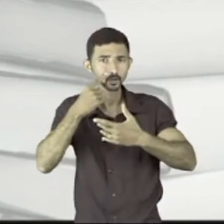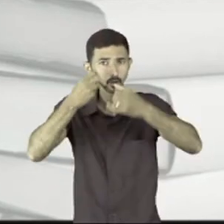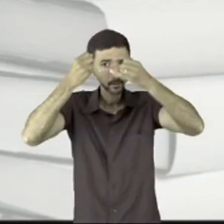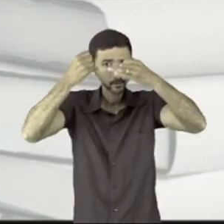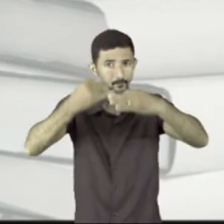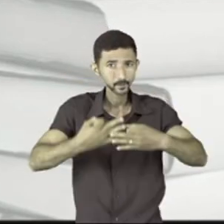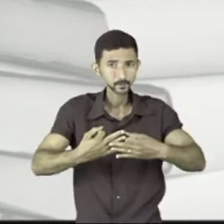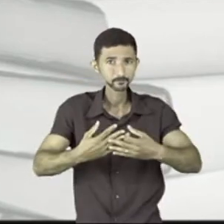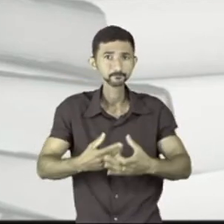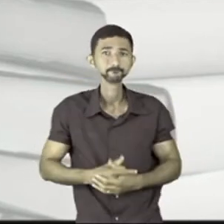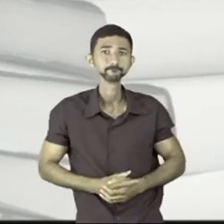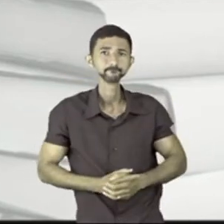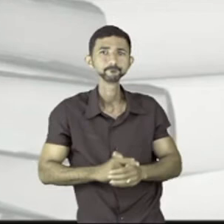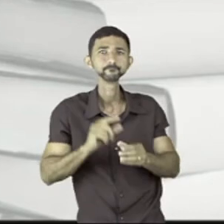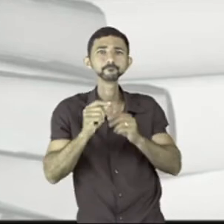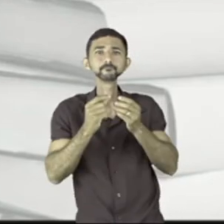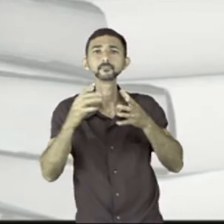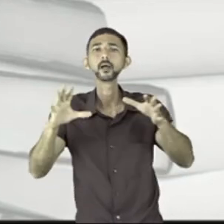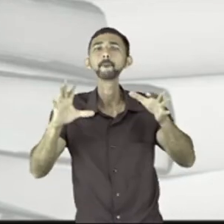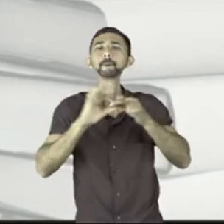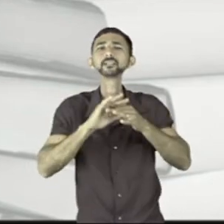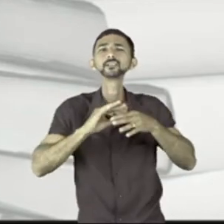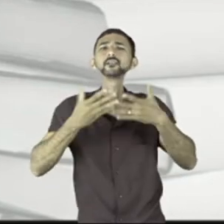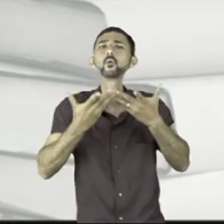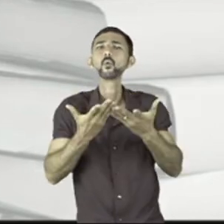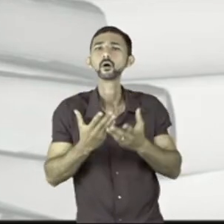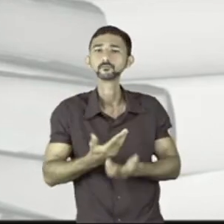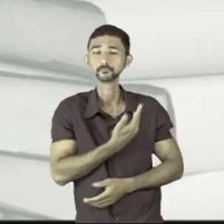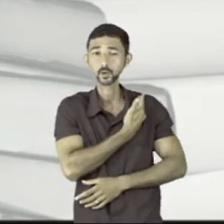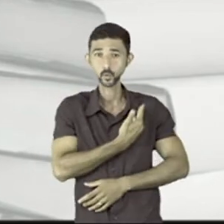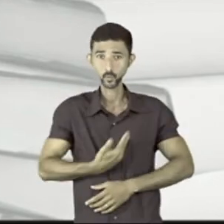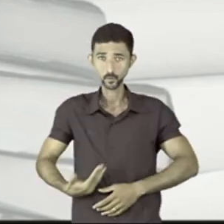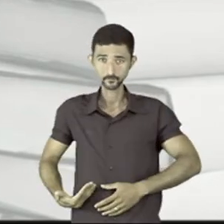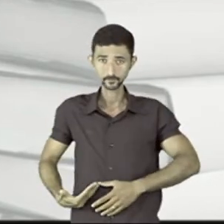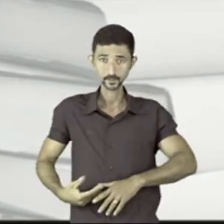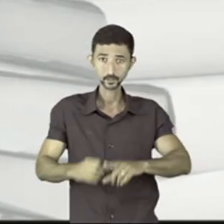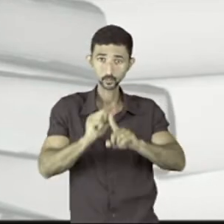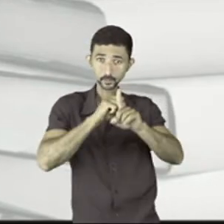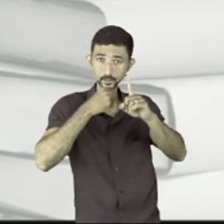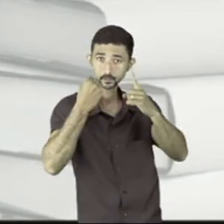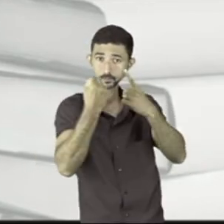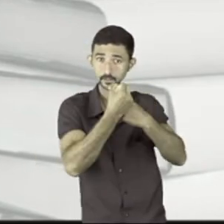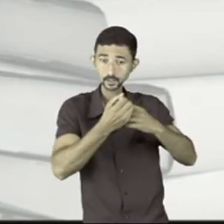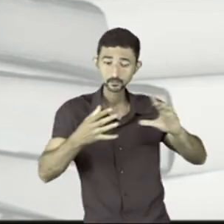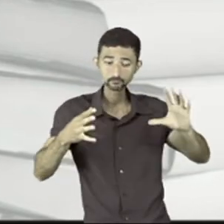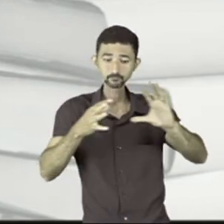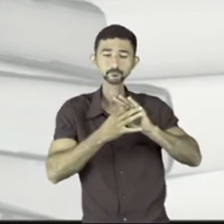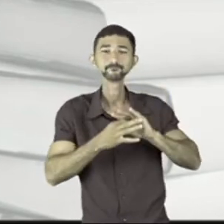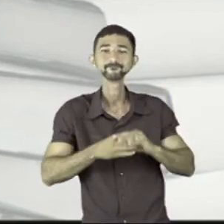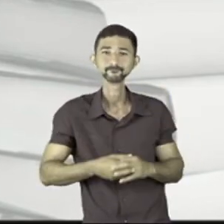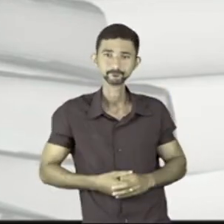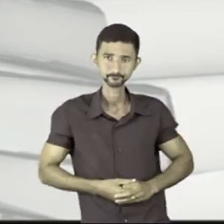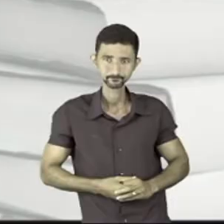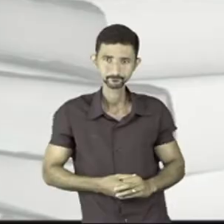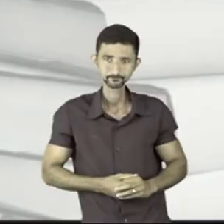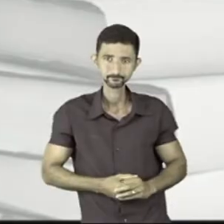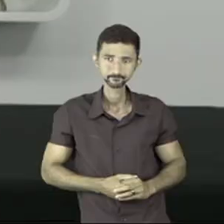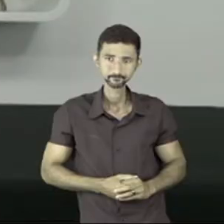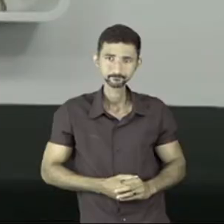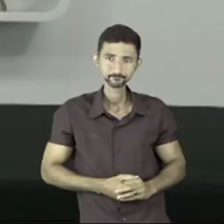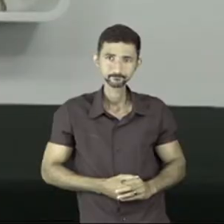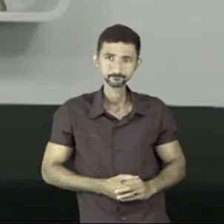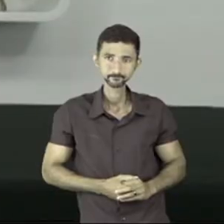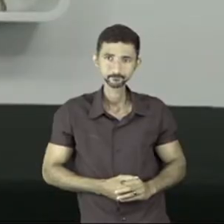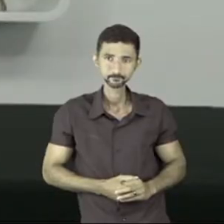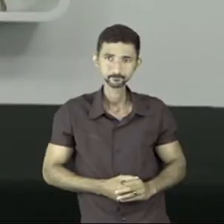essa explicação. Qual é a parceria entre governo e sociedade? Então, olha aqui para mim.